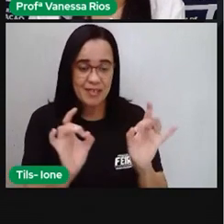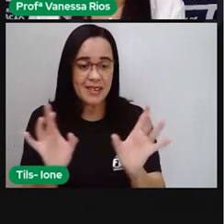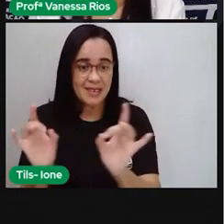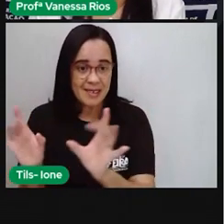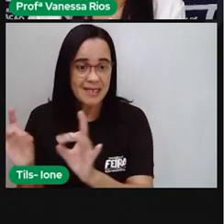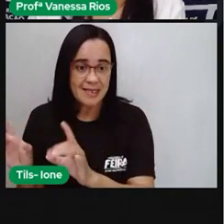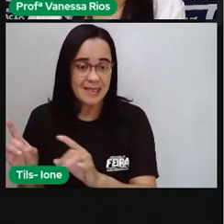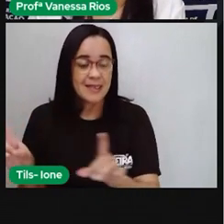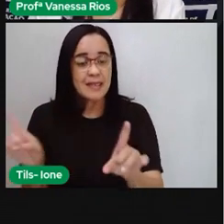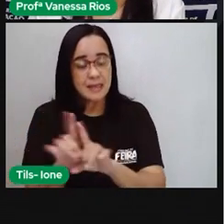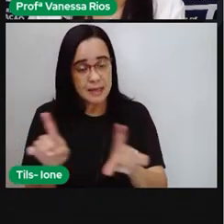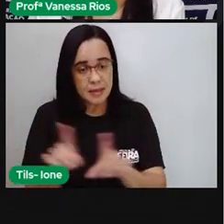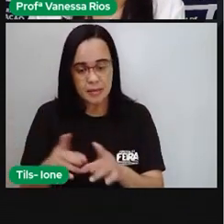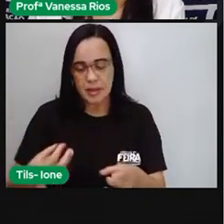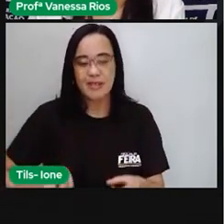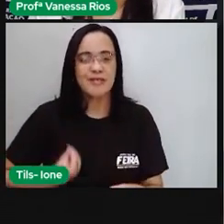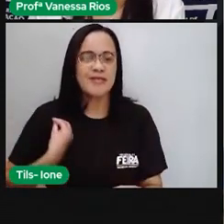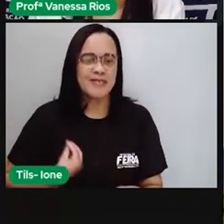nordestinos.